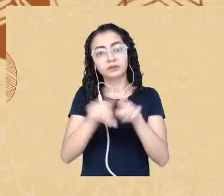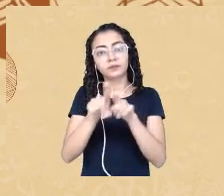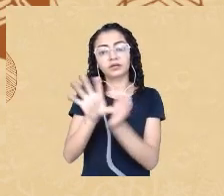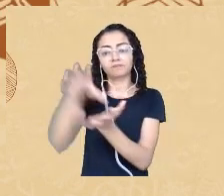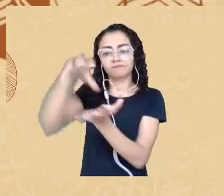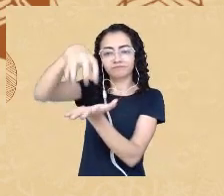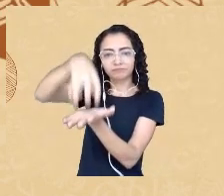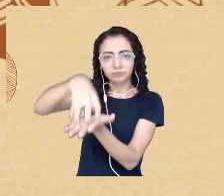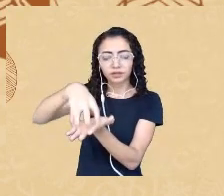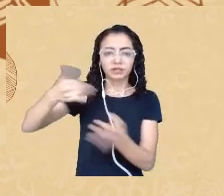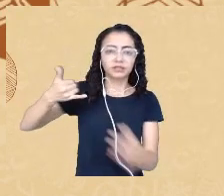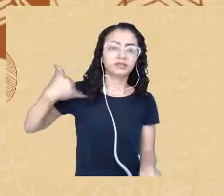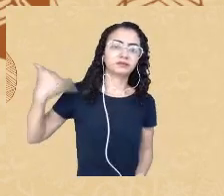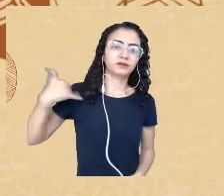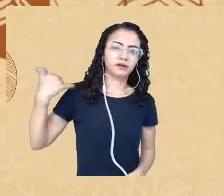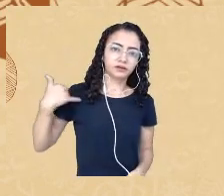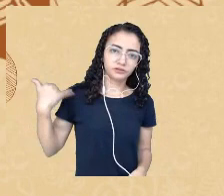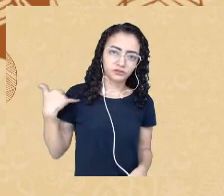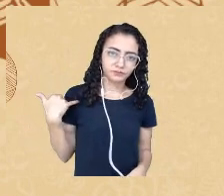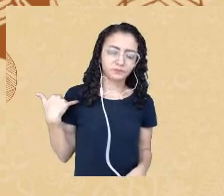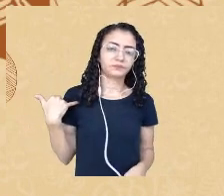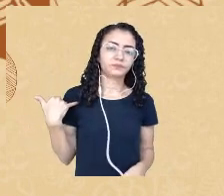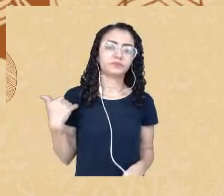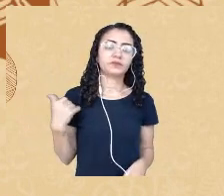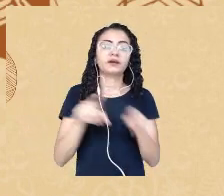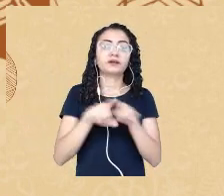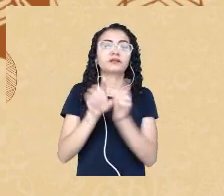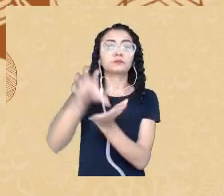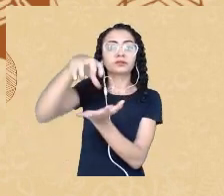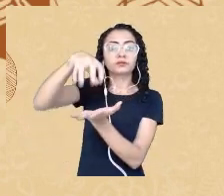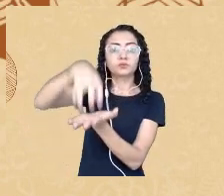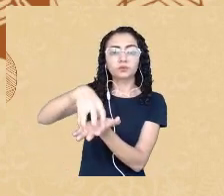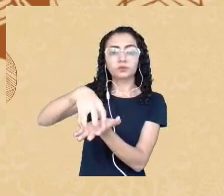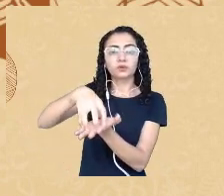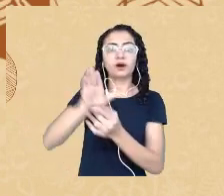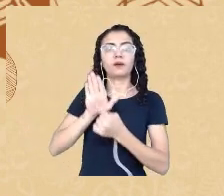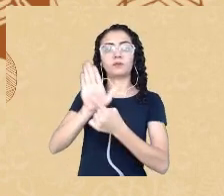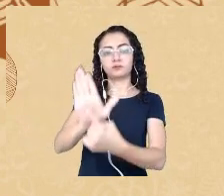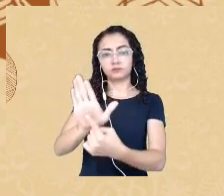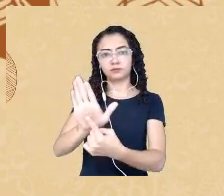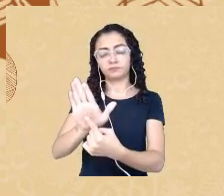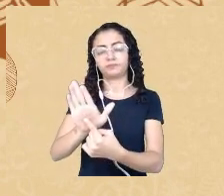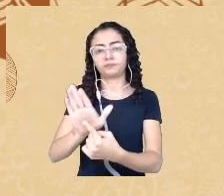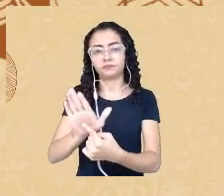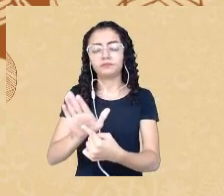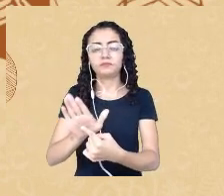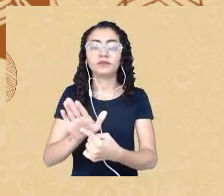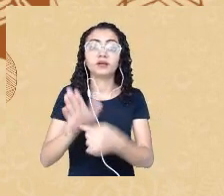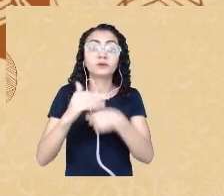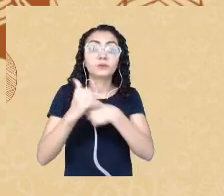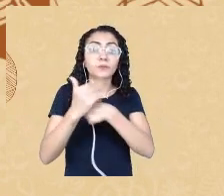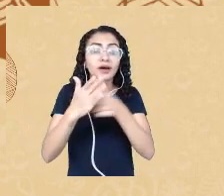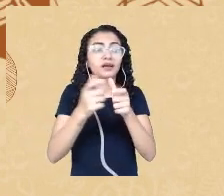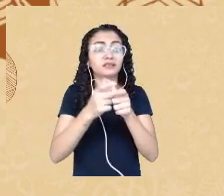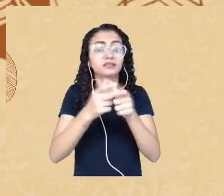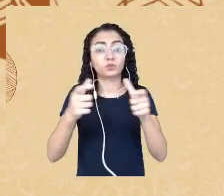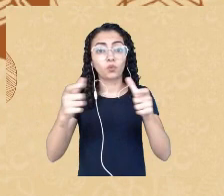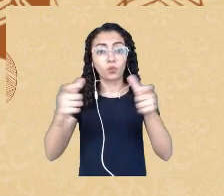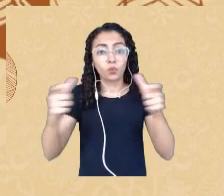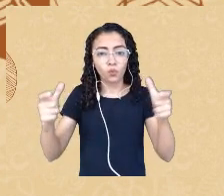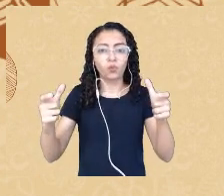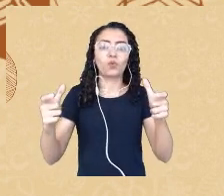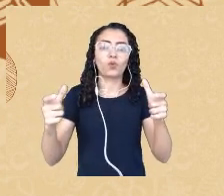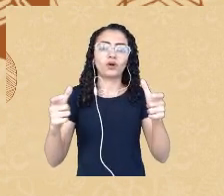central mais do meio da árvore e o núcleo amostra quanto maior o caule os tracinhos que